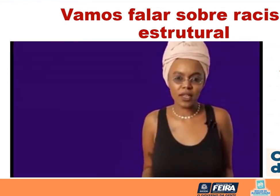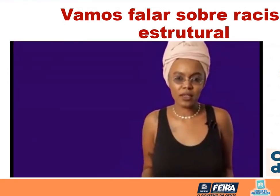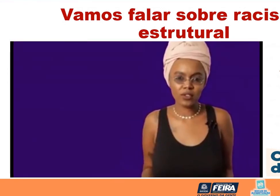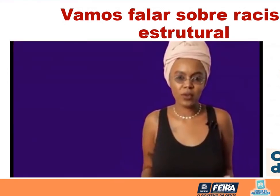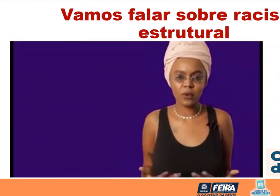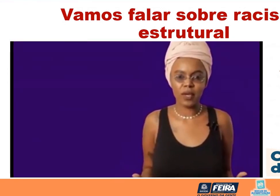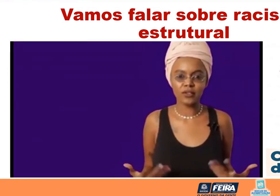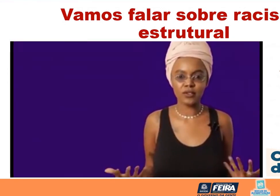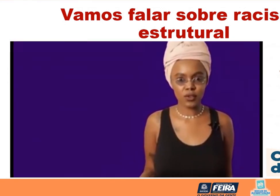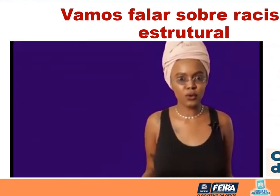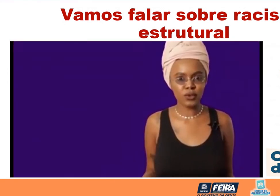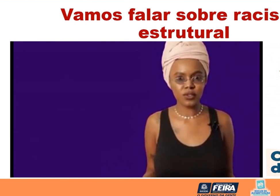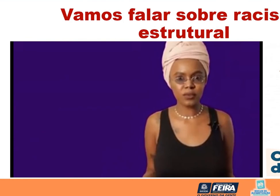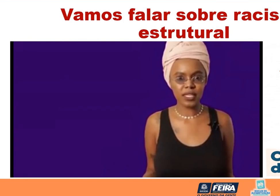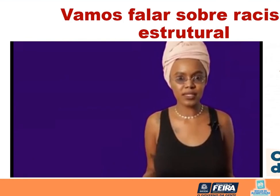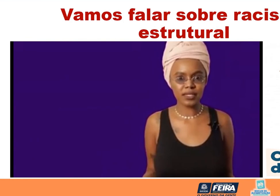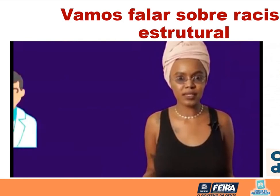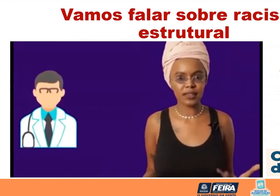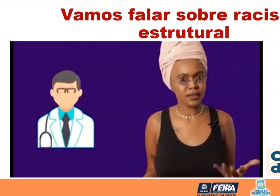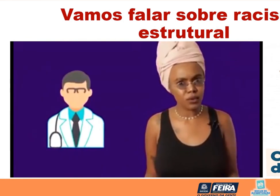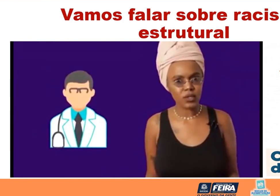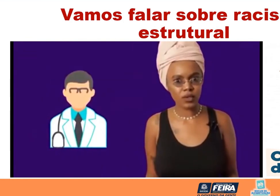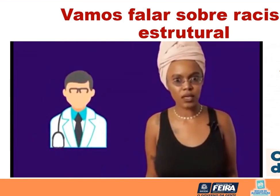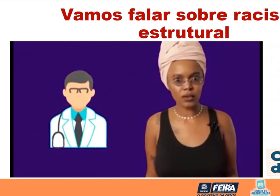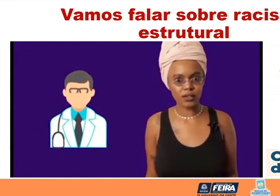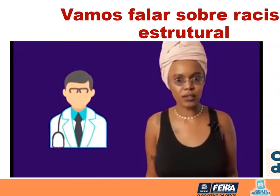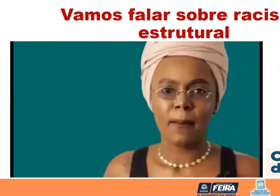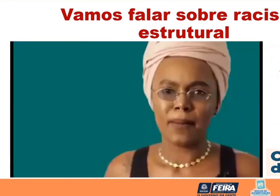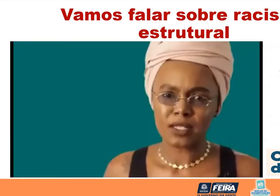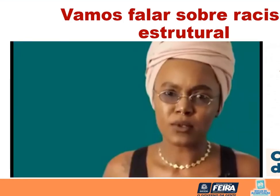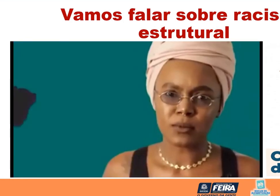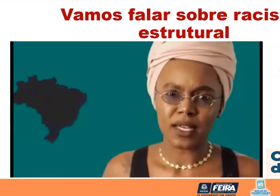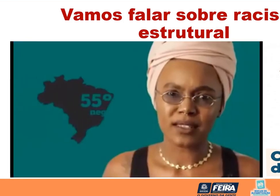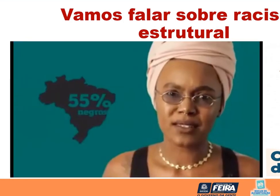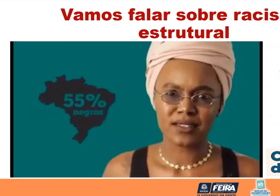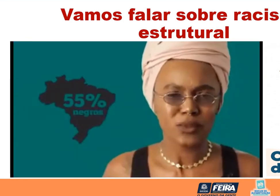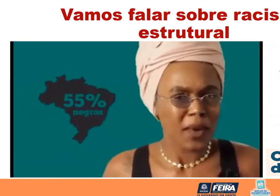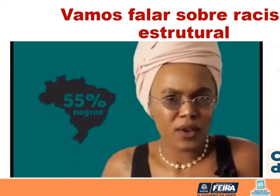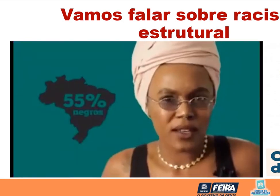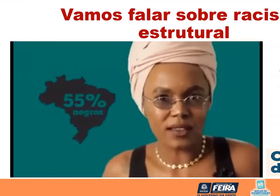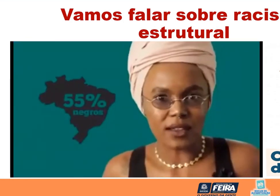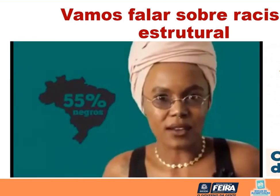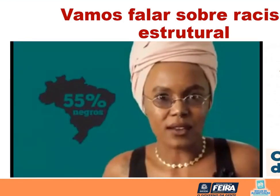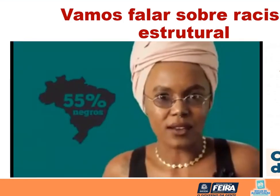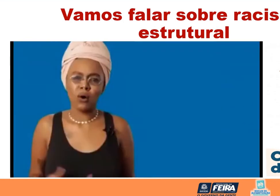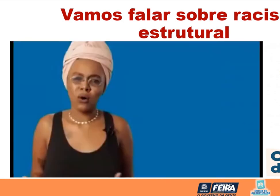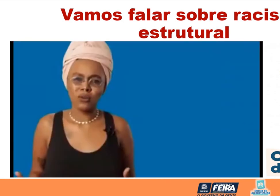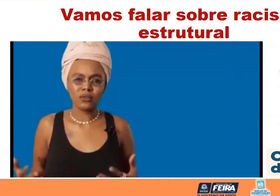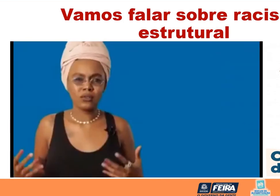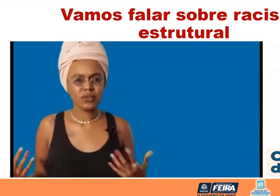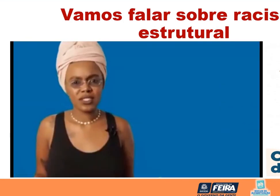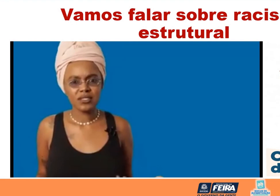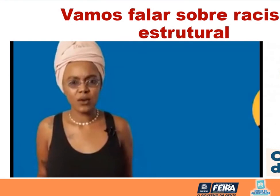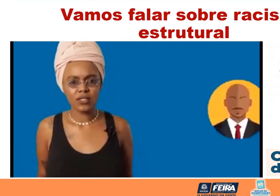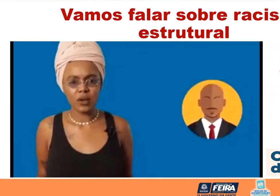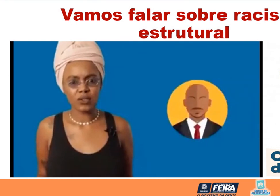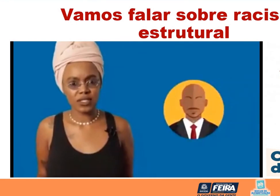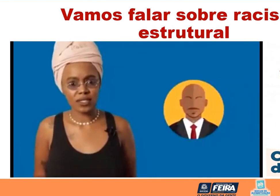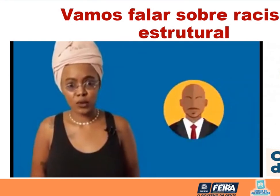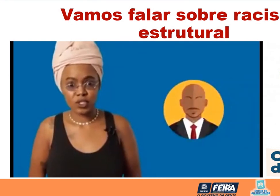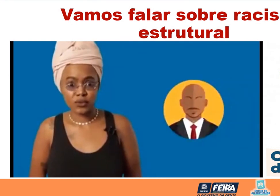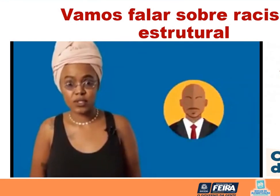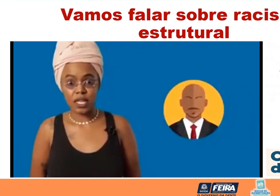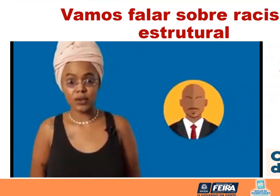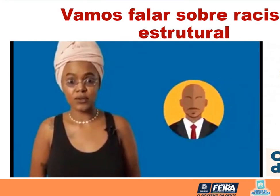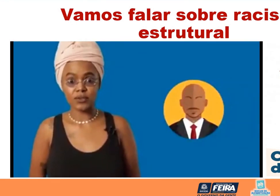por que a maioria dos formandos de curso de medicina não são negros? Mesmo num país de maioria negra? Ou onde estão